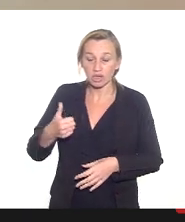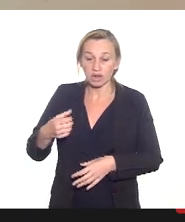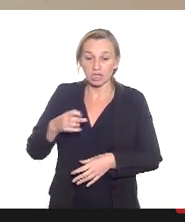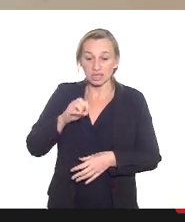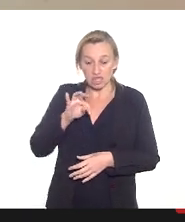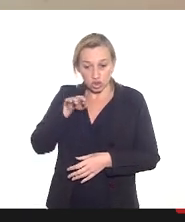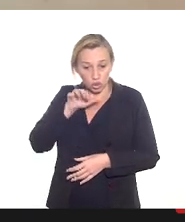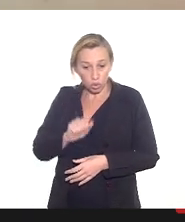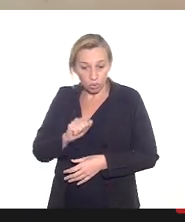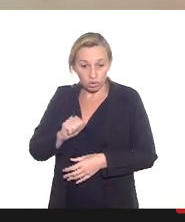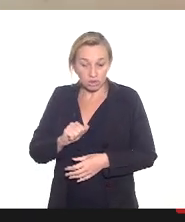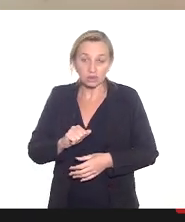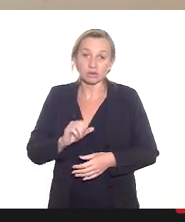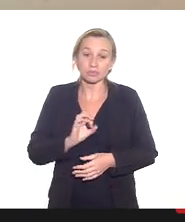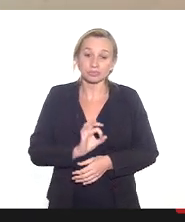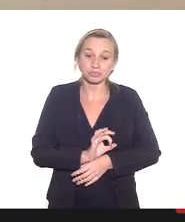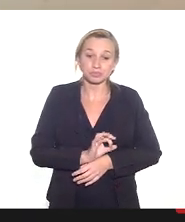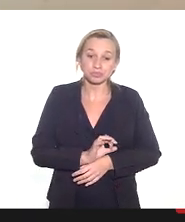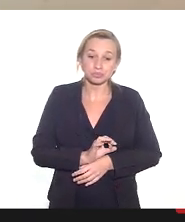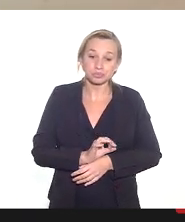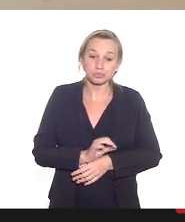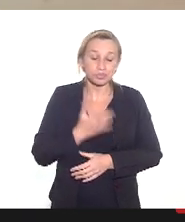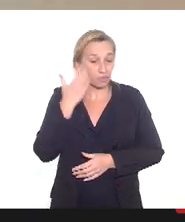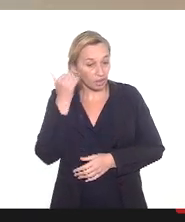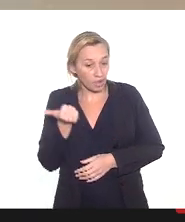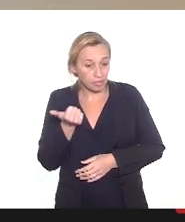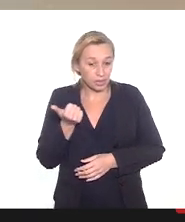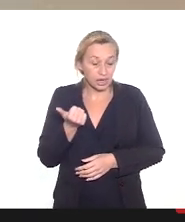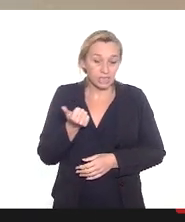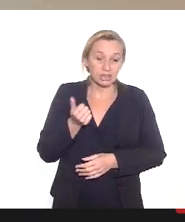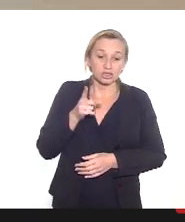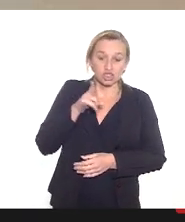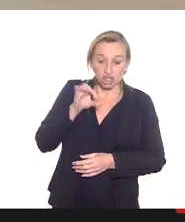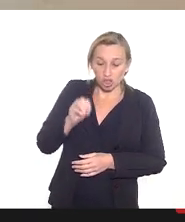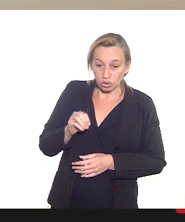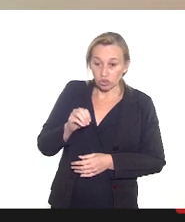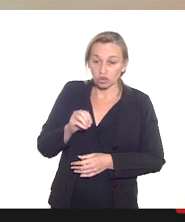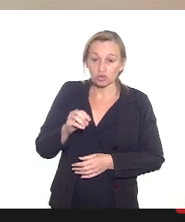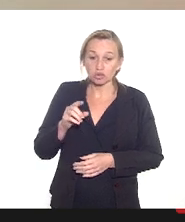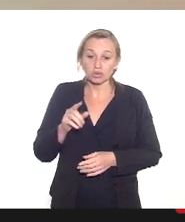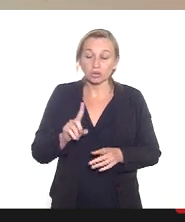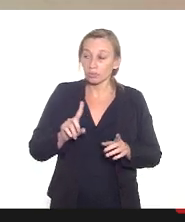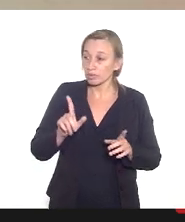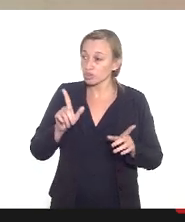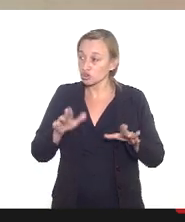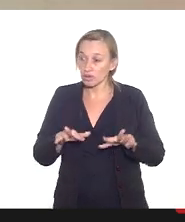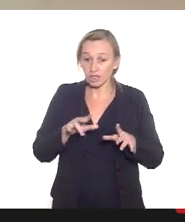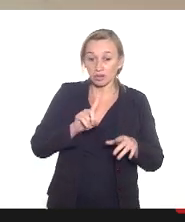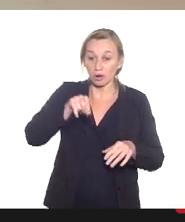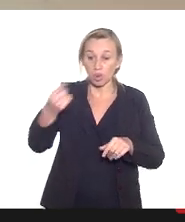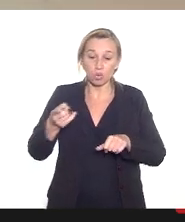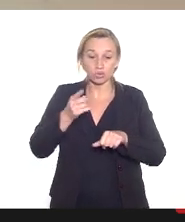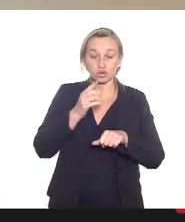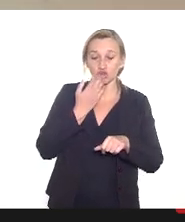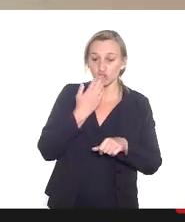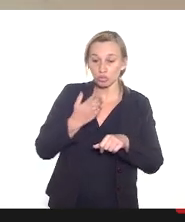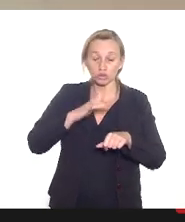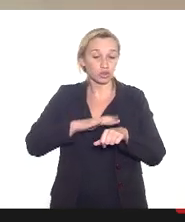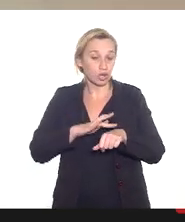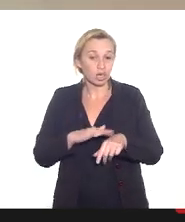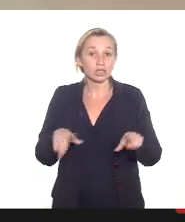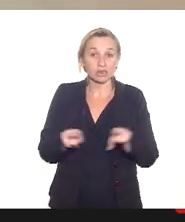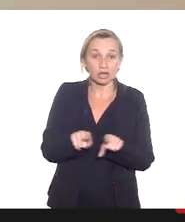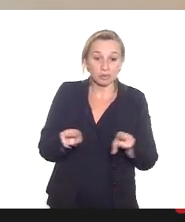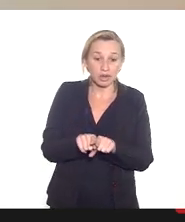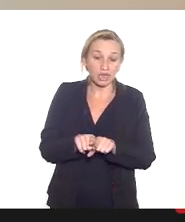até para inclusive identificar diagnóstico diferencial para outras outras doenças que também cursam